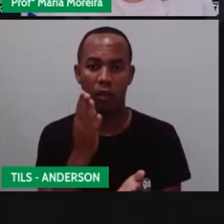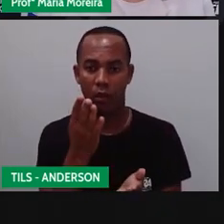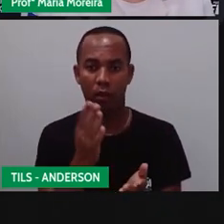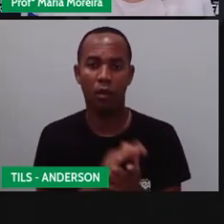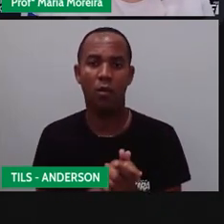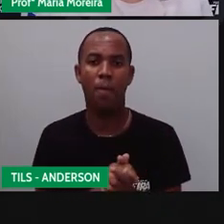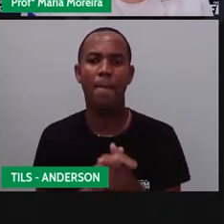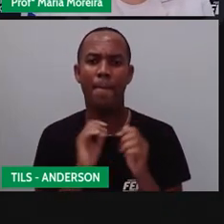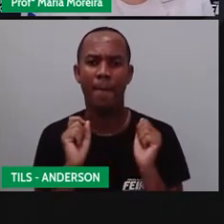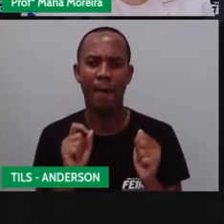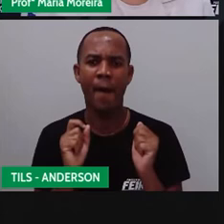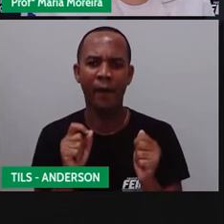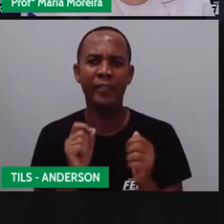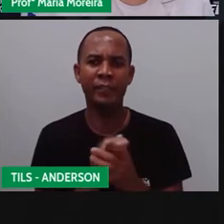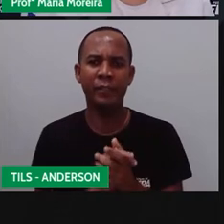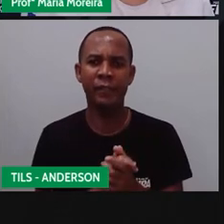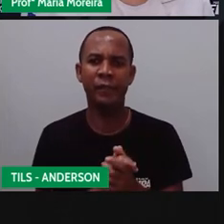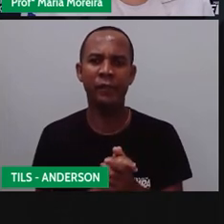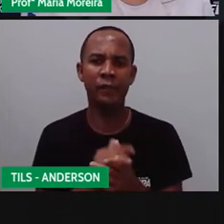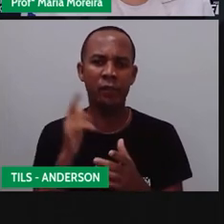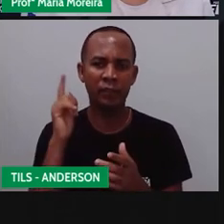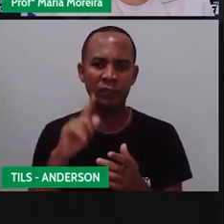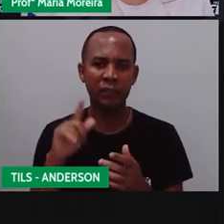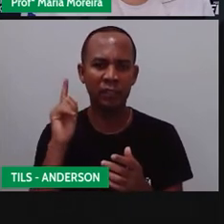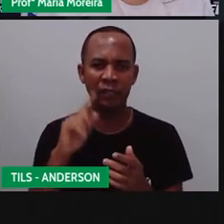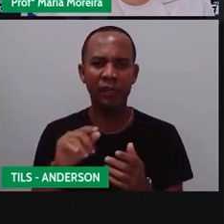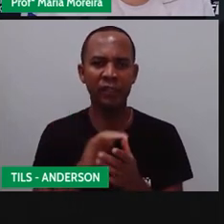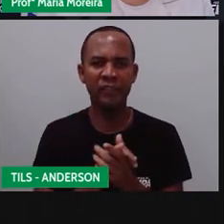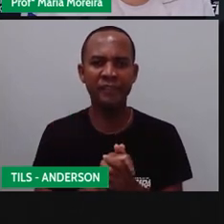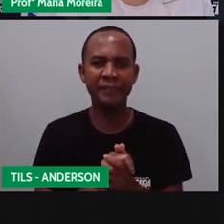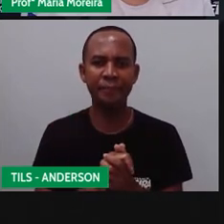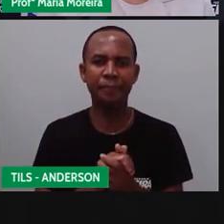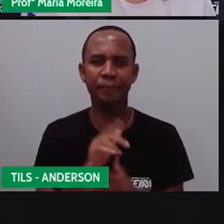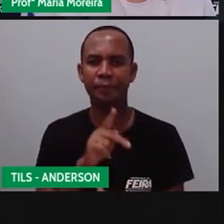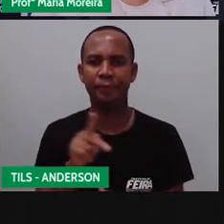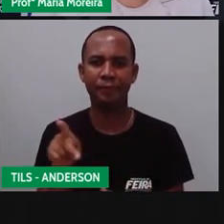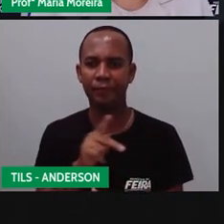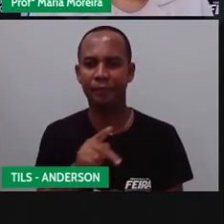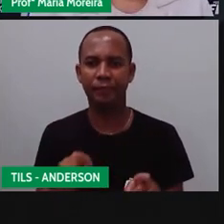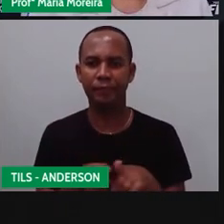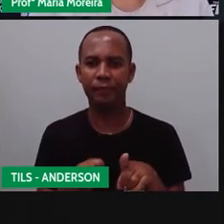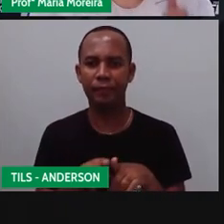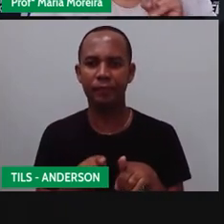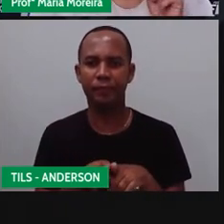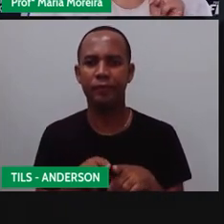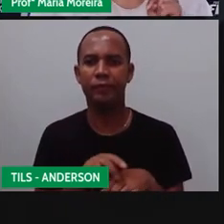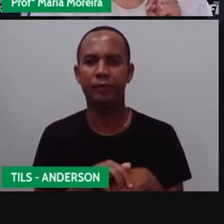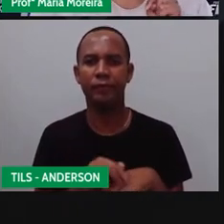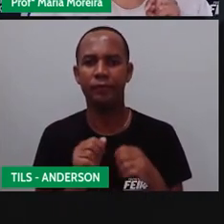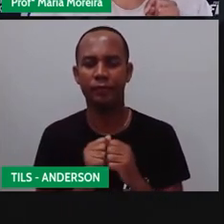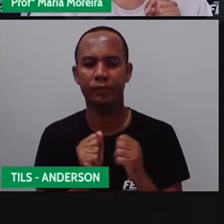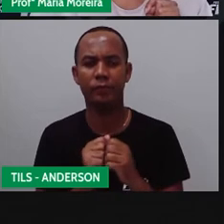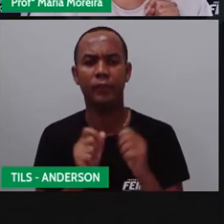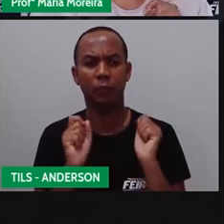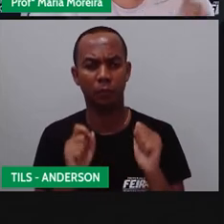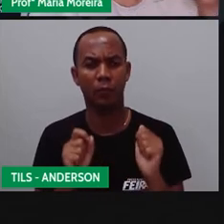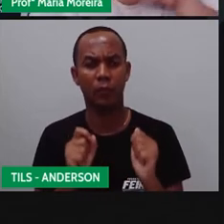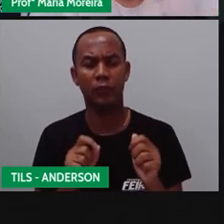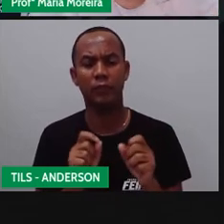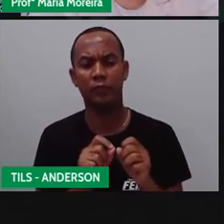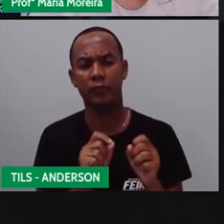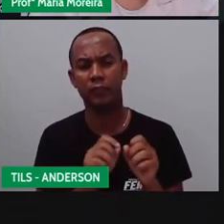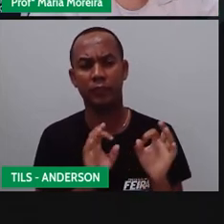que interação bacana vocês vão conseguir aí com seus coleguinhas e com o seu professor. Bem interessante, né? Não deixem de fazer. Quem fizer,